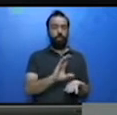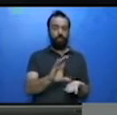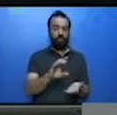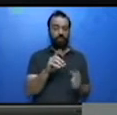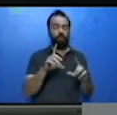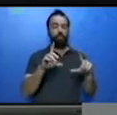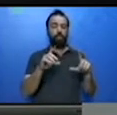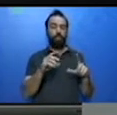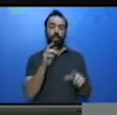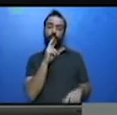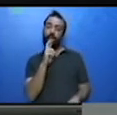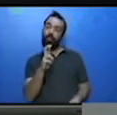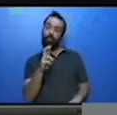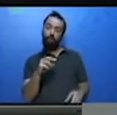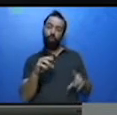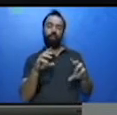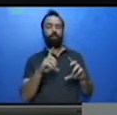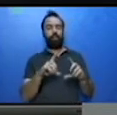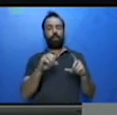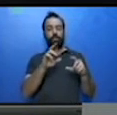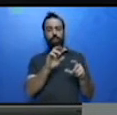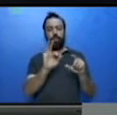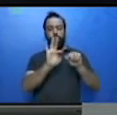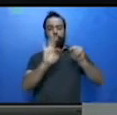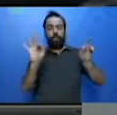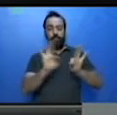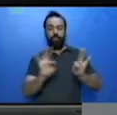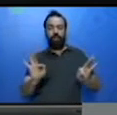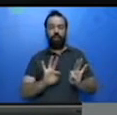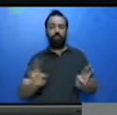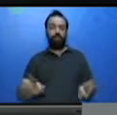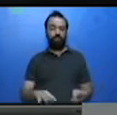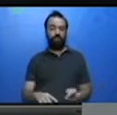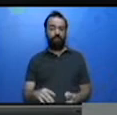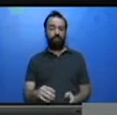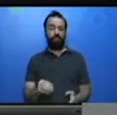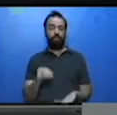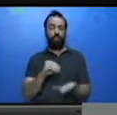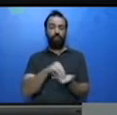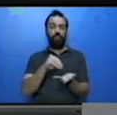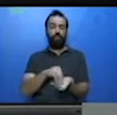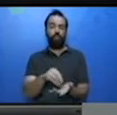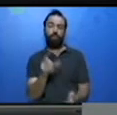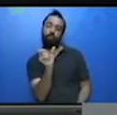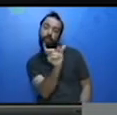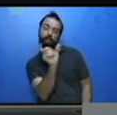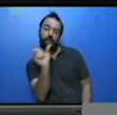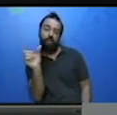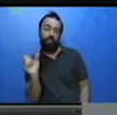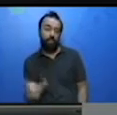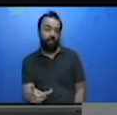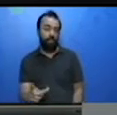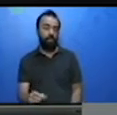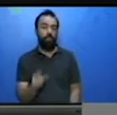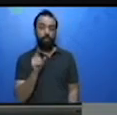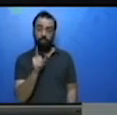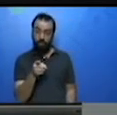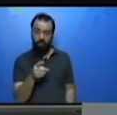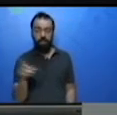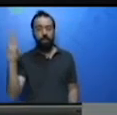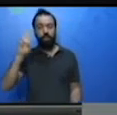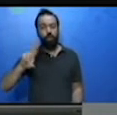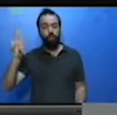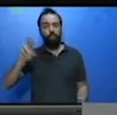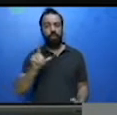quais são as palavras que se adequam aqui corretamente. Assim, fica bem mais fácil, não é mesmo?